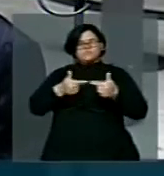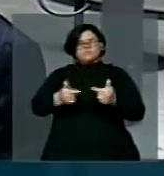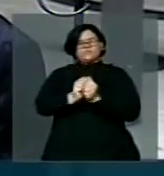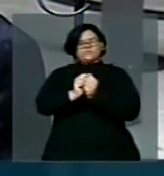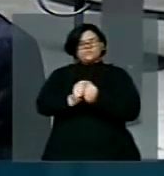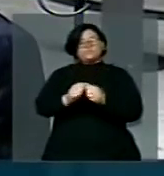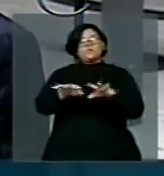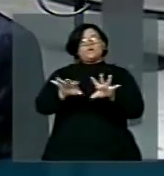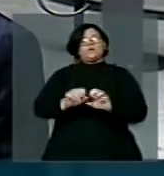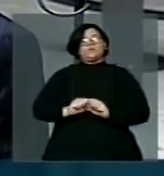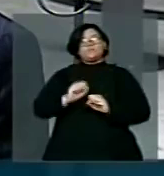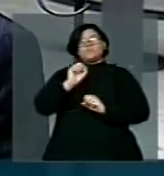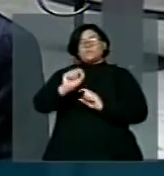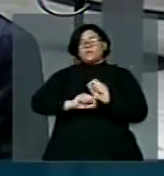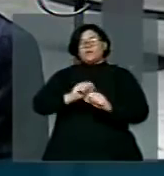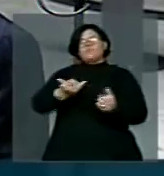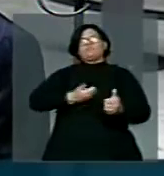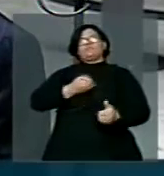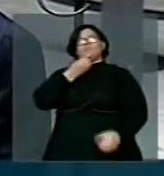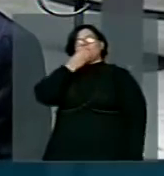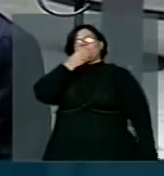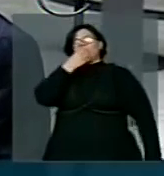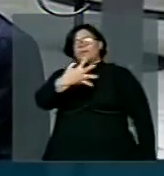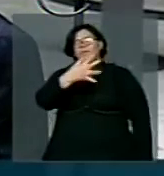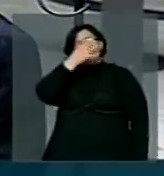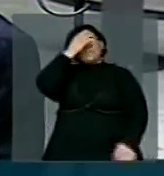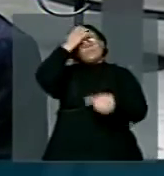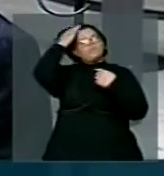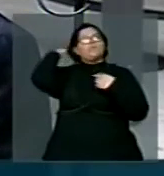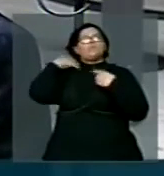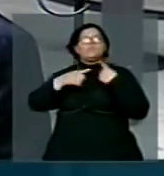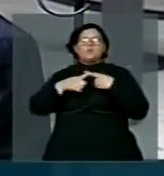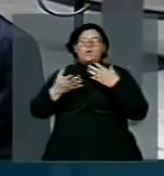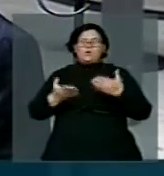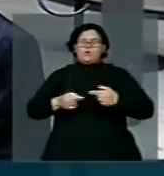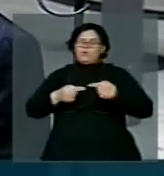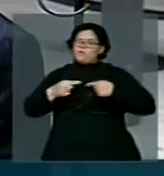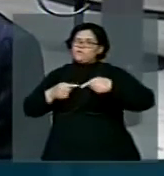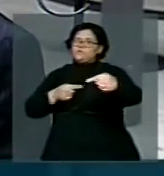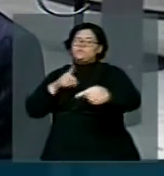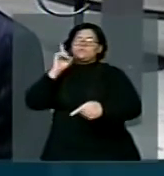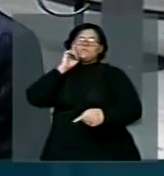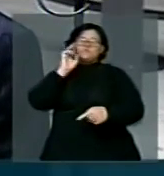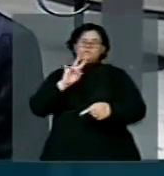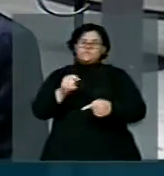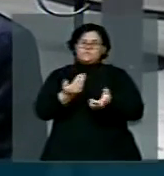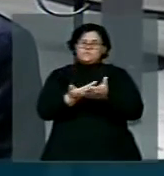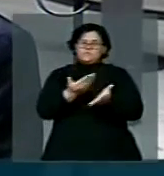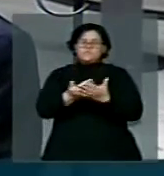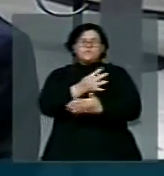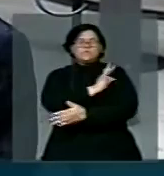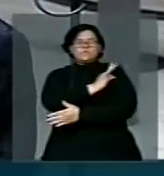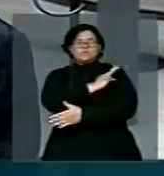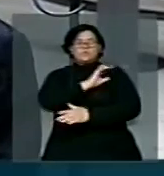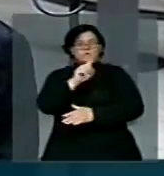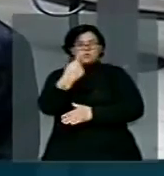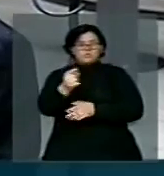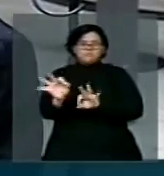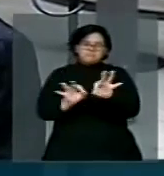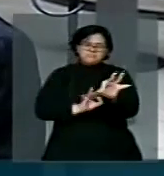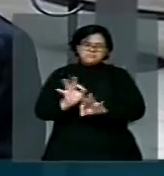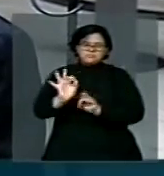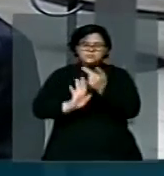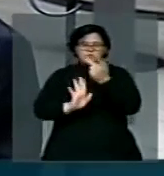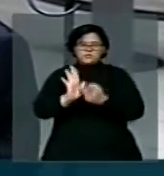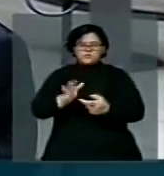E recebemos uma boa notícia, agora com datas para a realização de estudos técnicos, para depois elaborar o projeto,